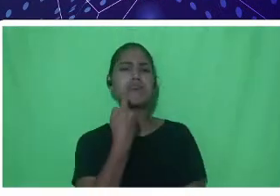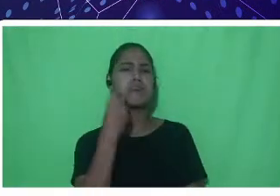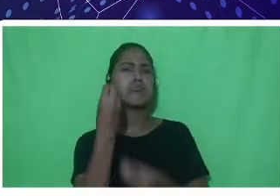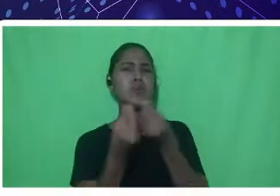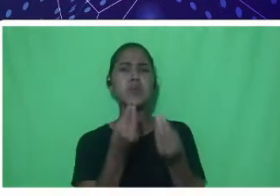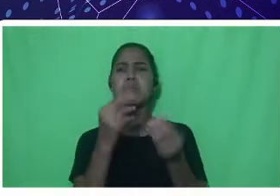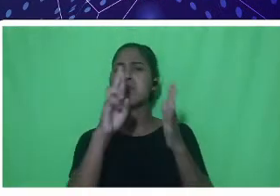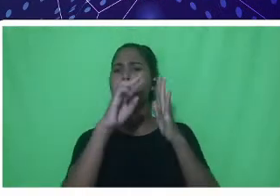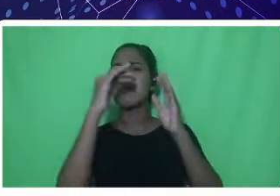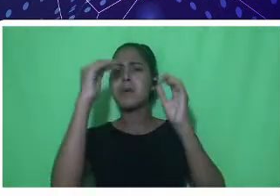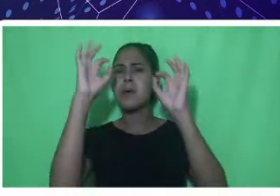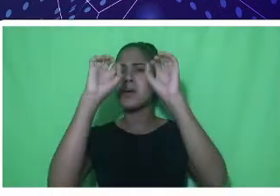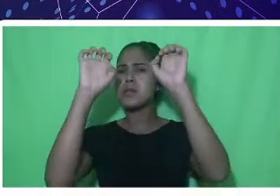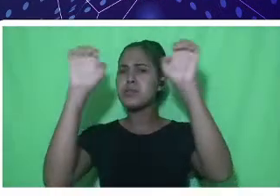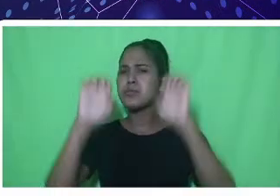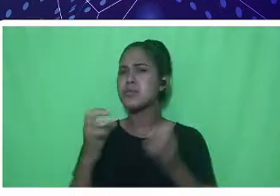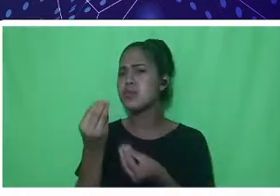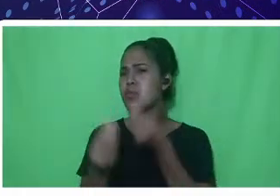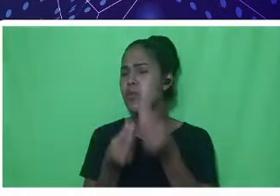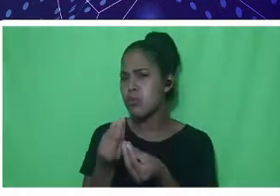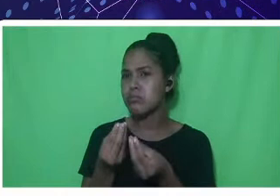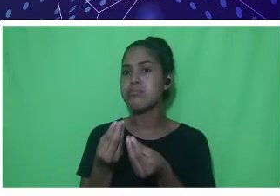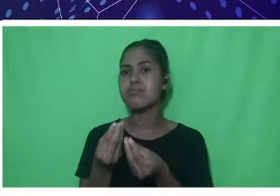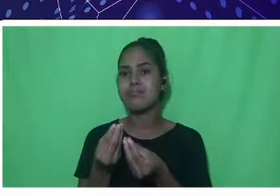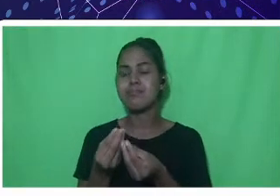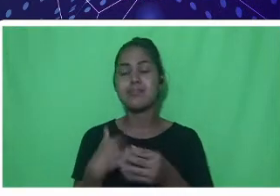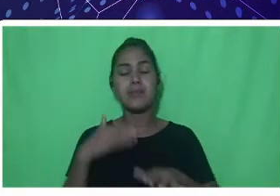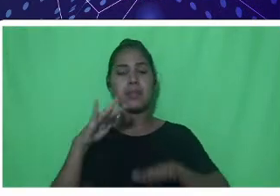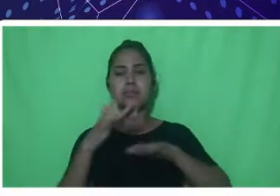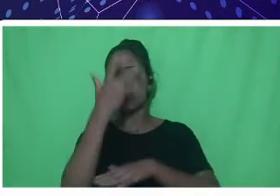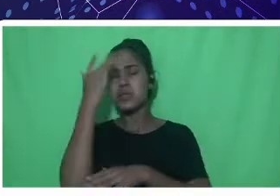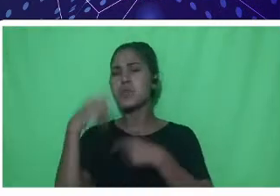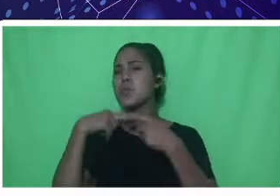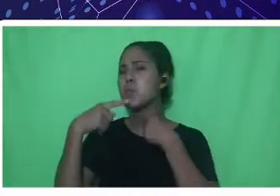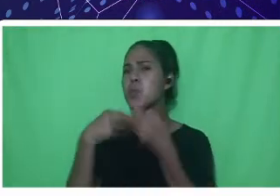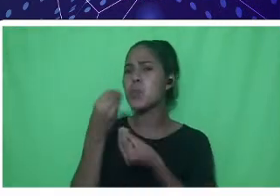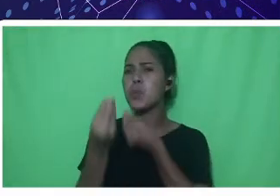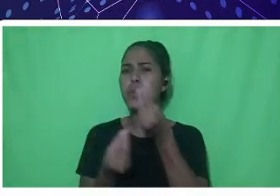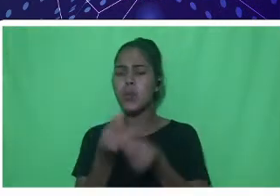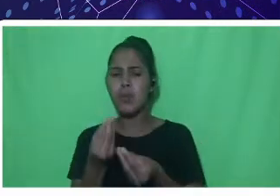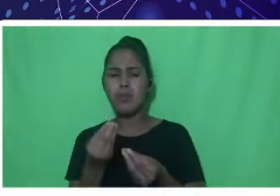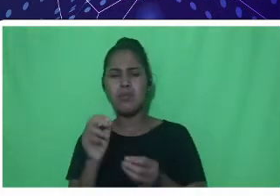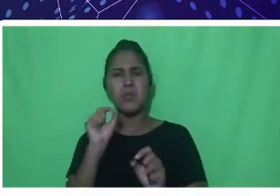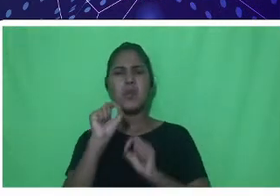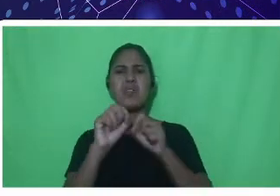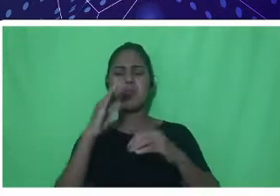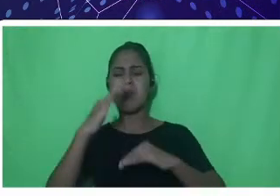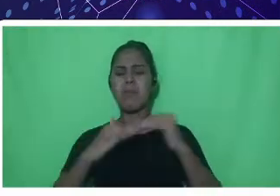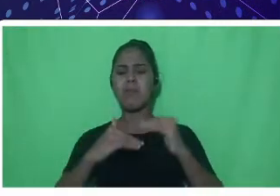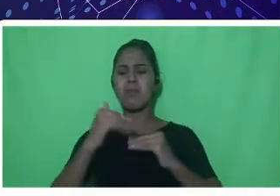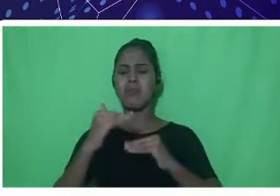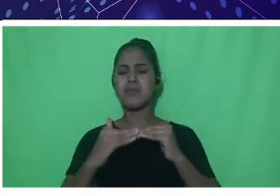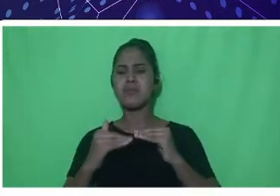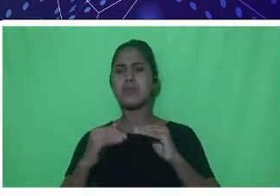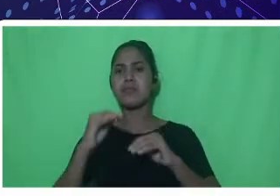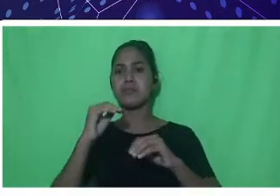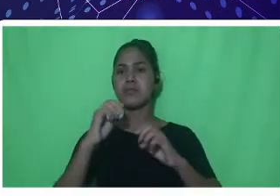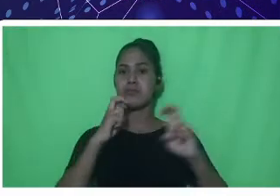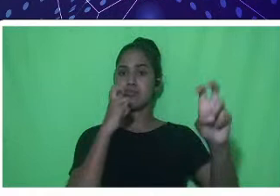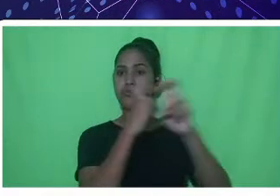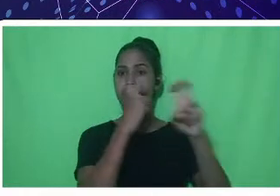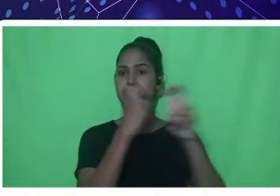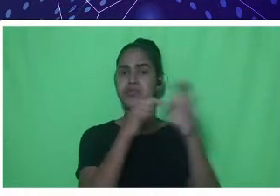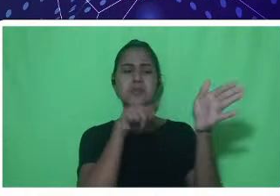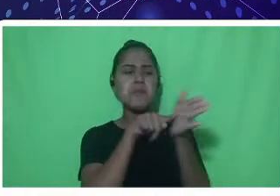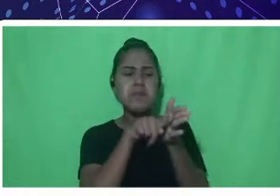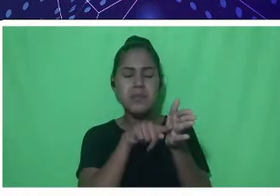Muitas pessoas ainda têm dúvida de o que faz o Engenharia de Pesca, como é que ele se encaixa no mercado, em que